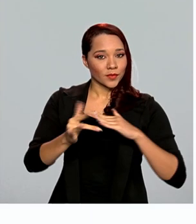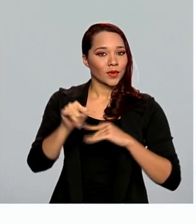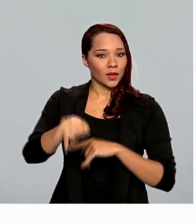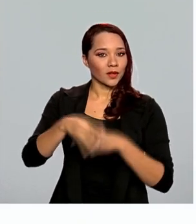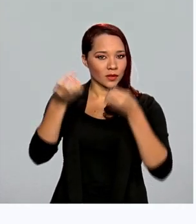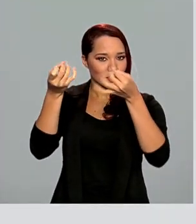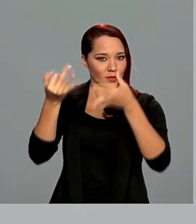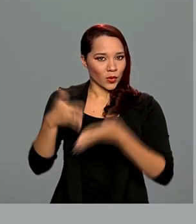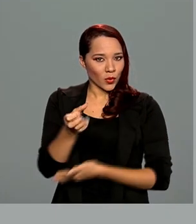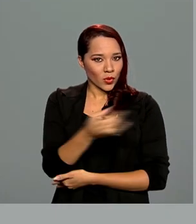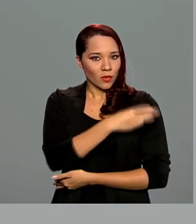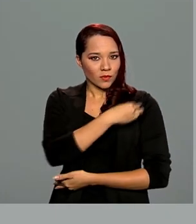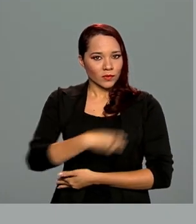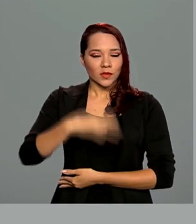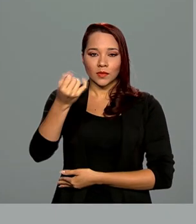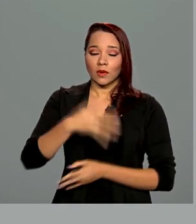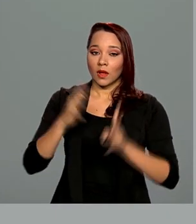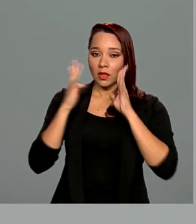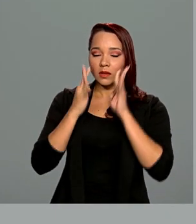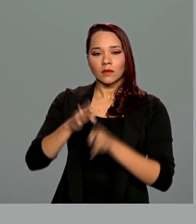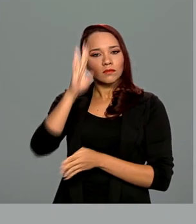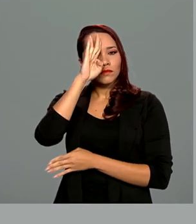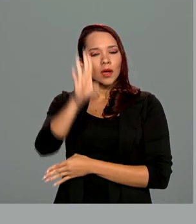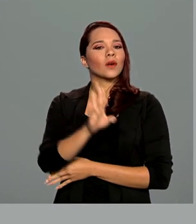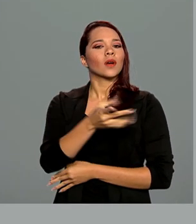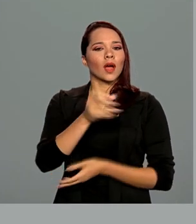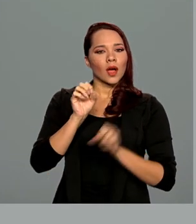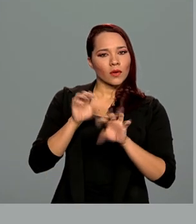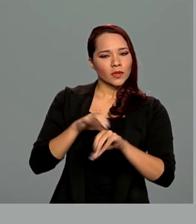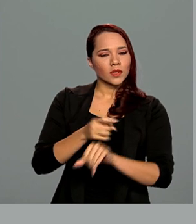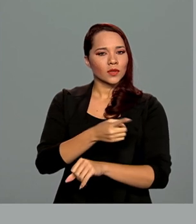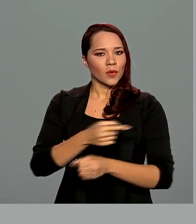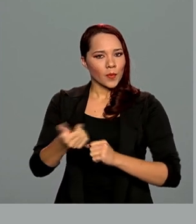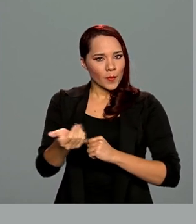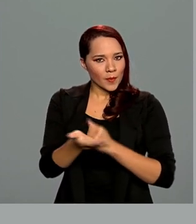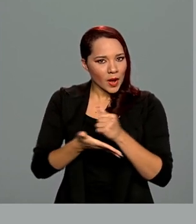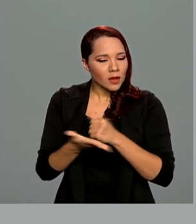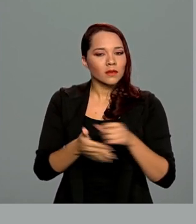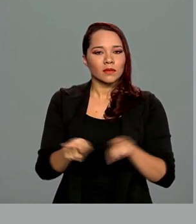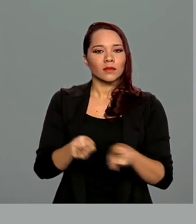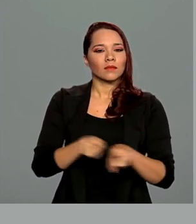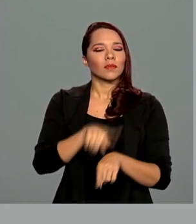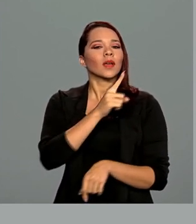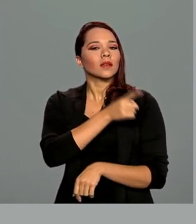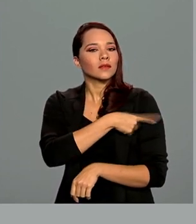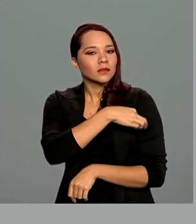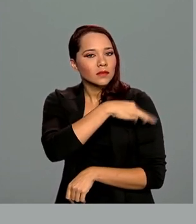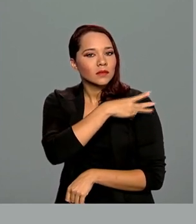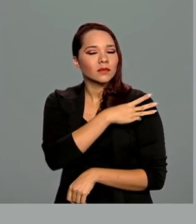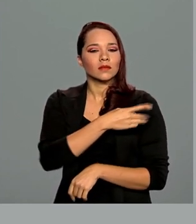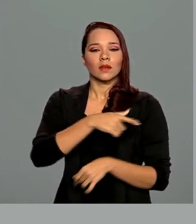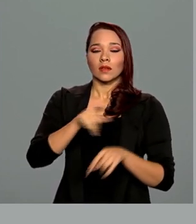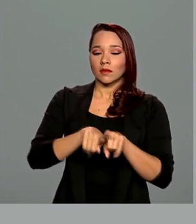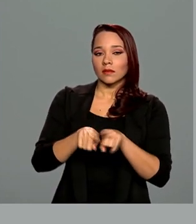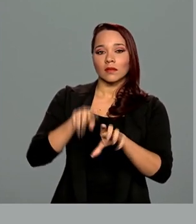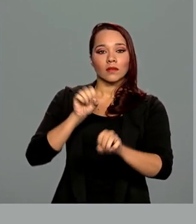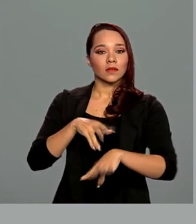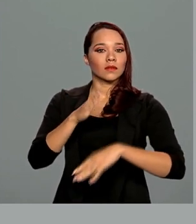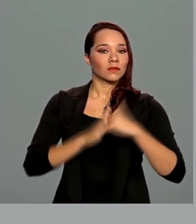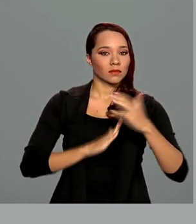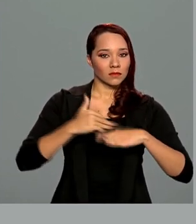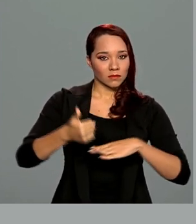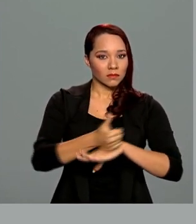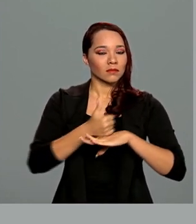ministro disse que quer dar atenção especial à educação básica e também ao ensino fundamental e ao ensino profissionalizante,